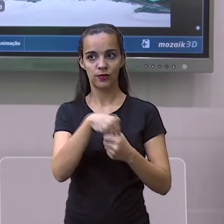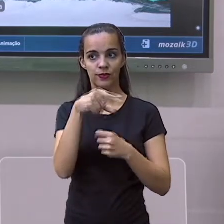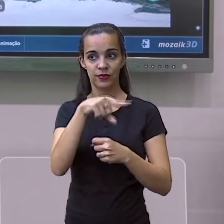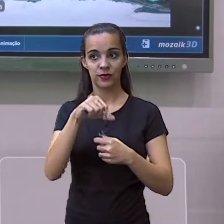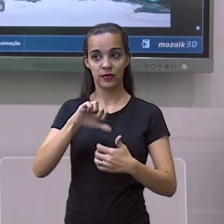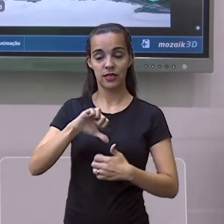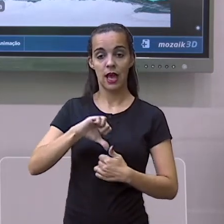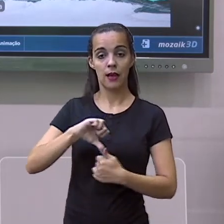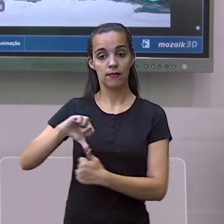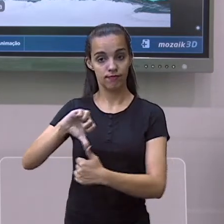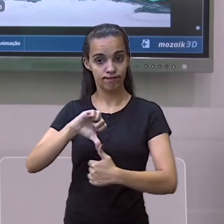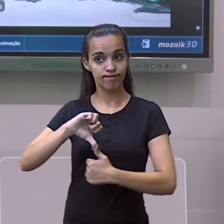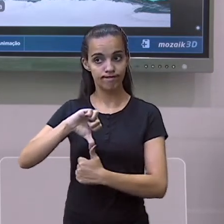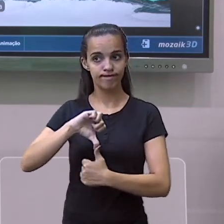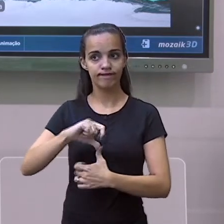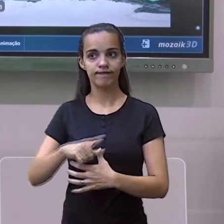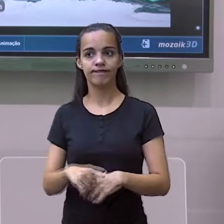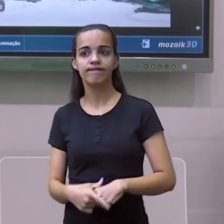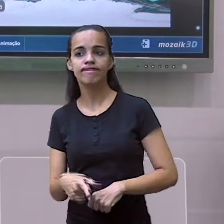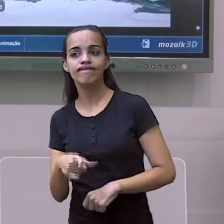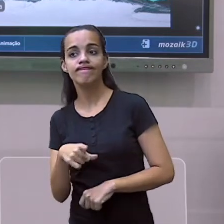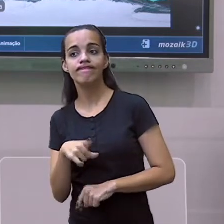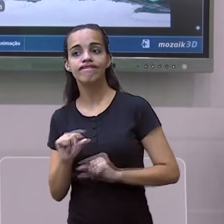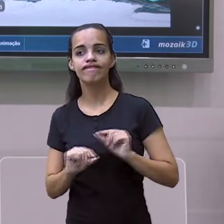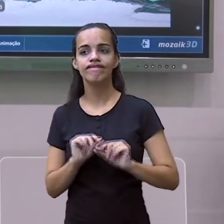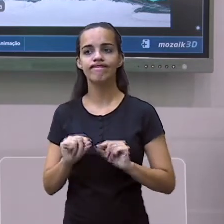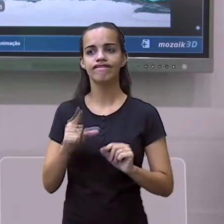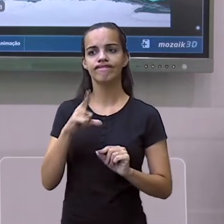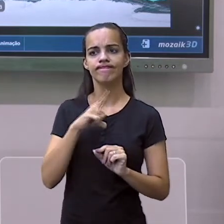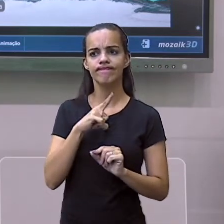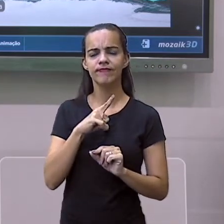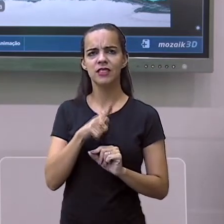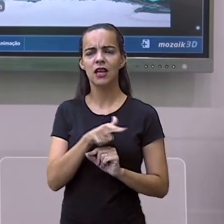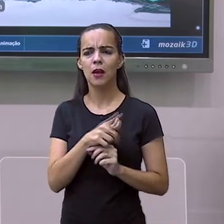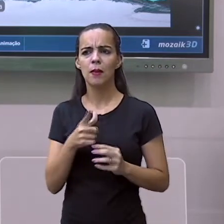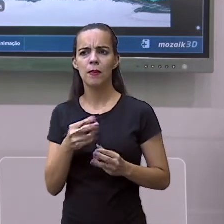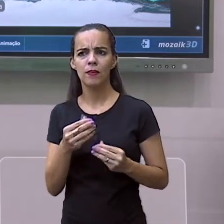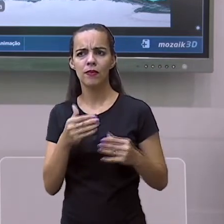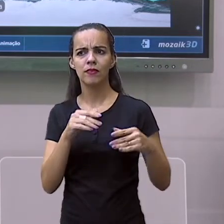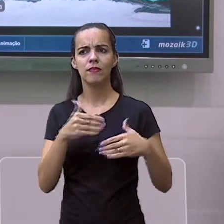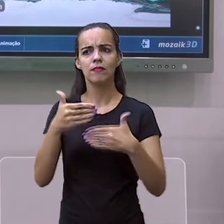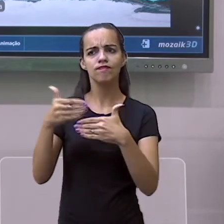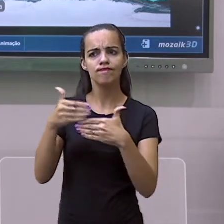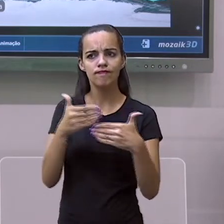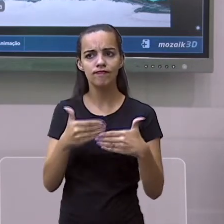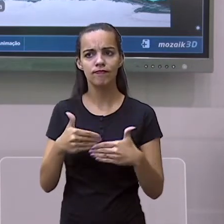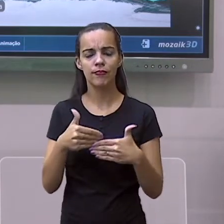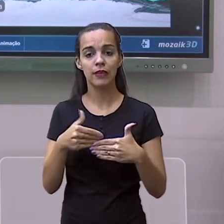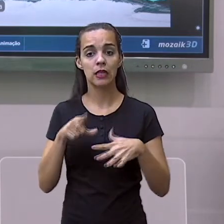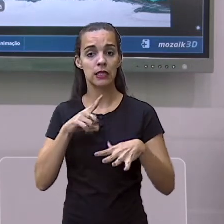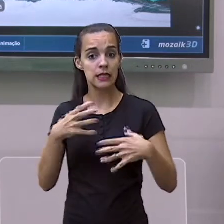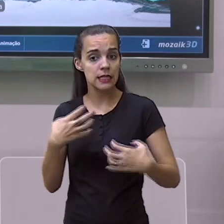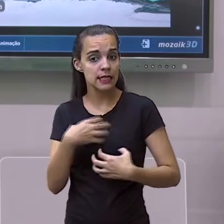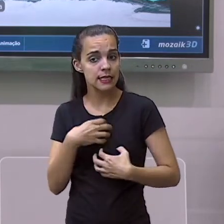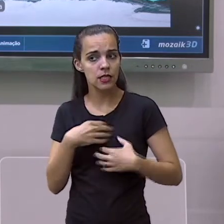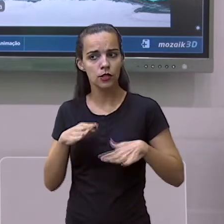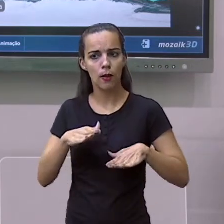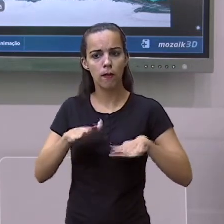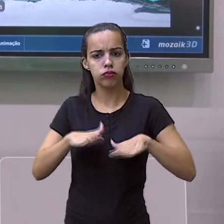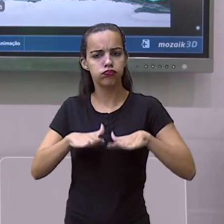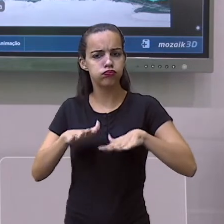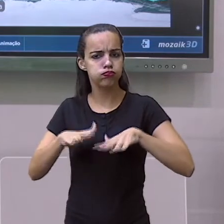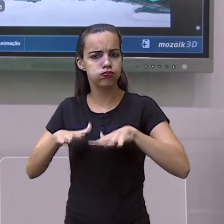insular e nós vamos ter vulcões ativos, nós vamos ter tremores de terra nessa região